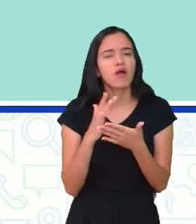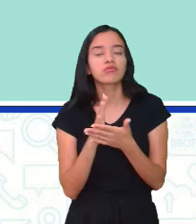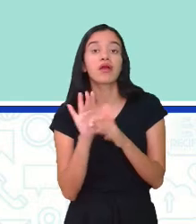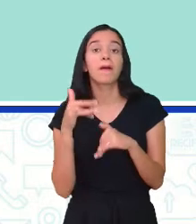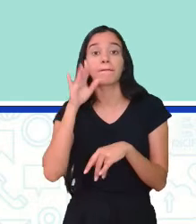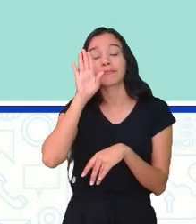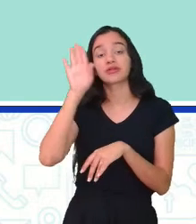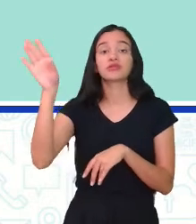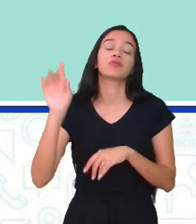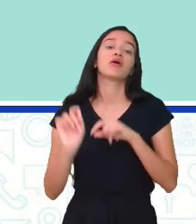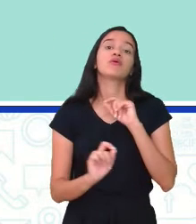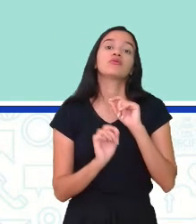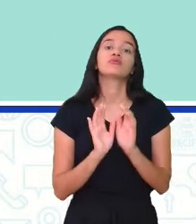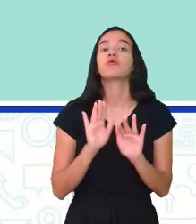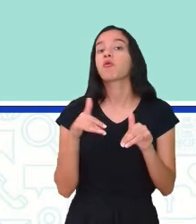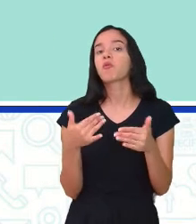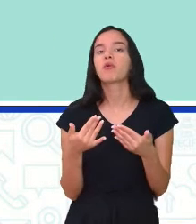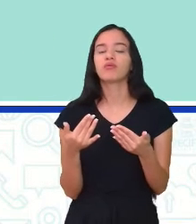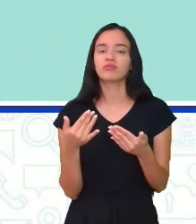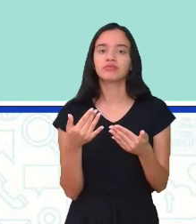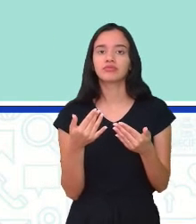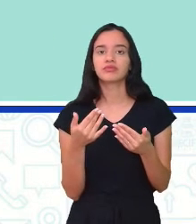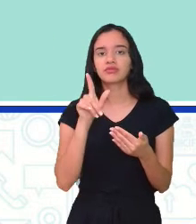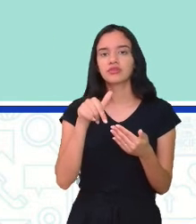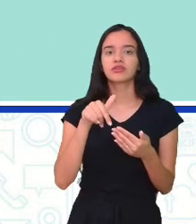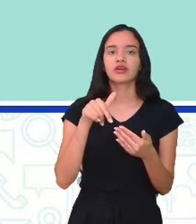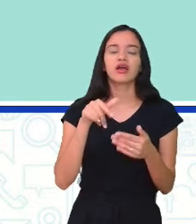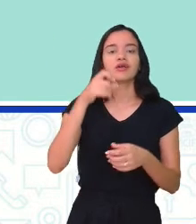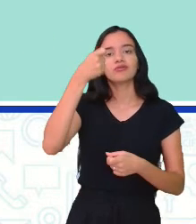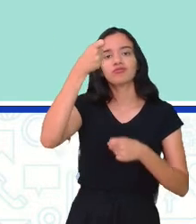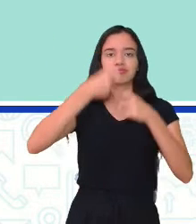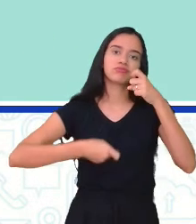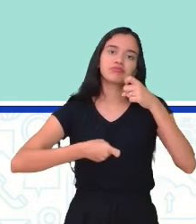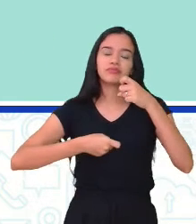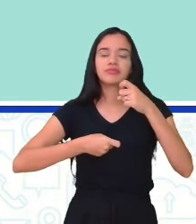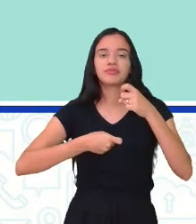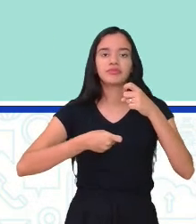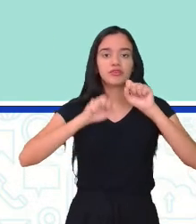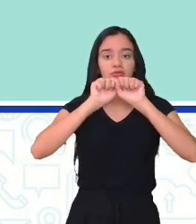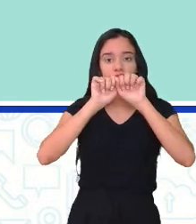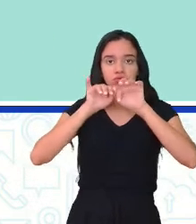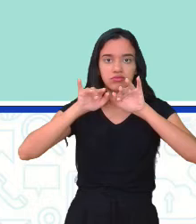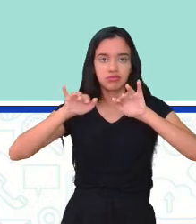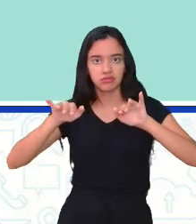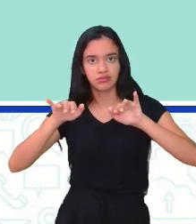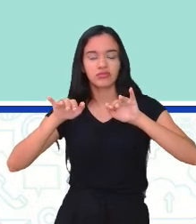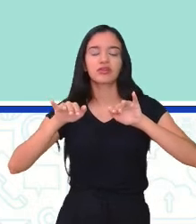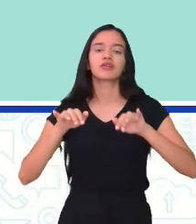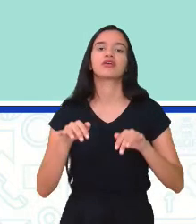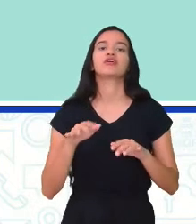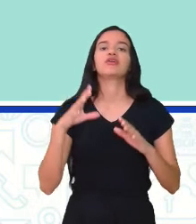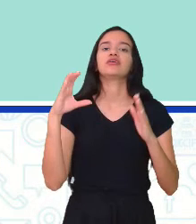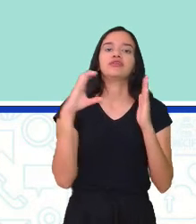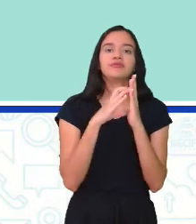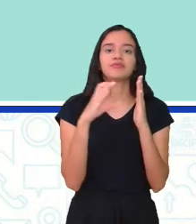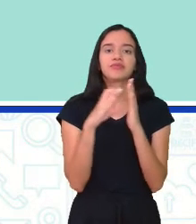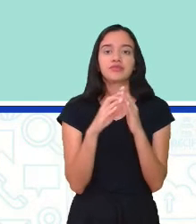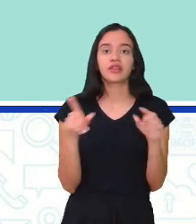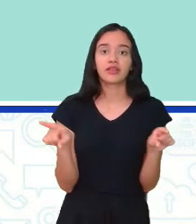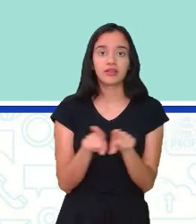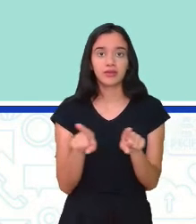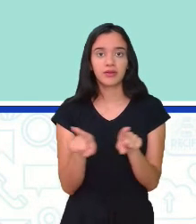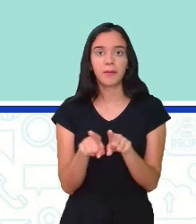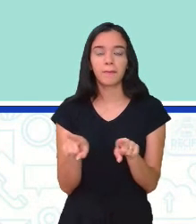forma é por questão de via sexual é a maior forma de transmissão do vírus HIV também